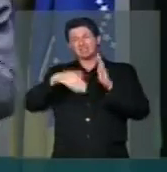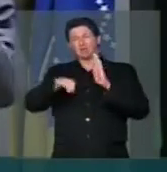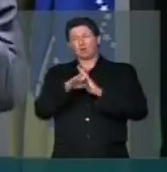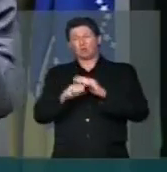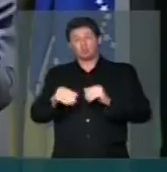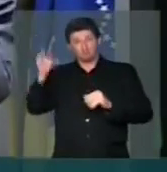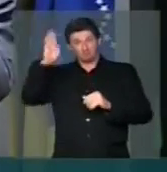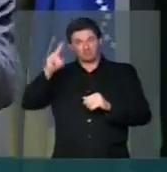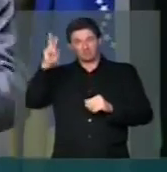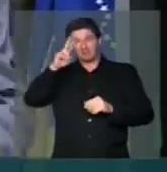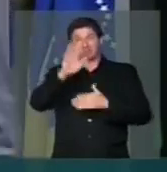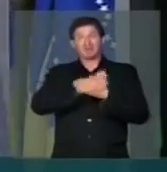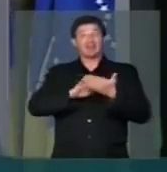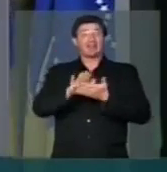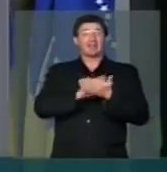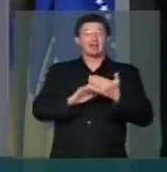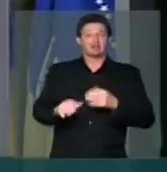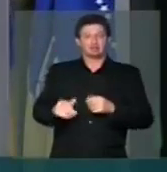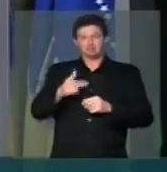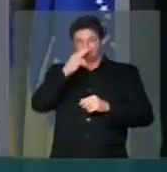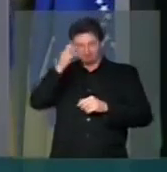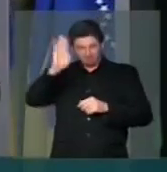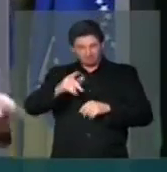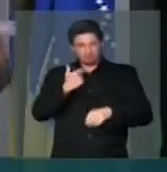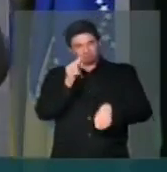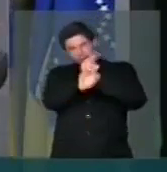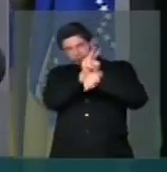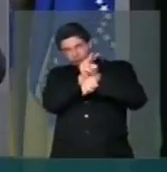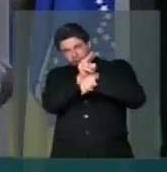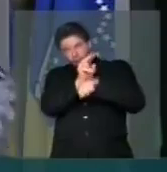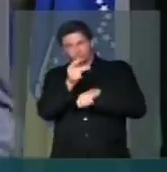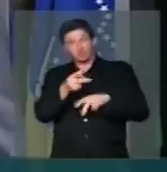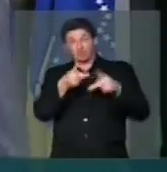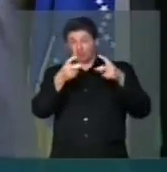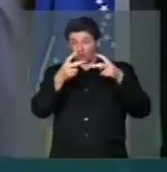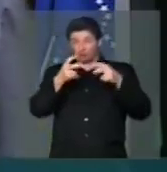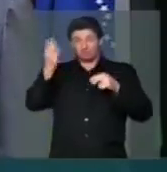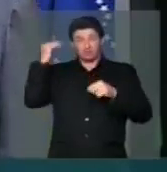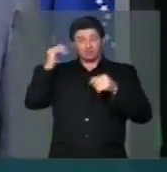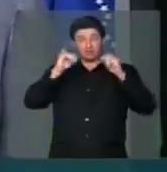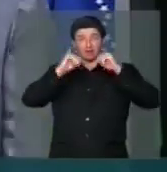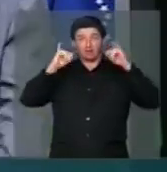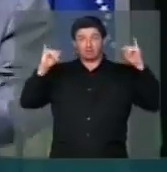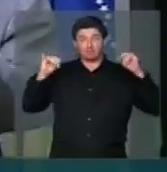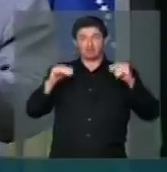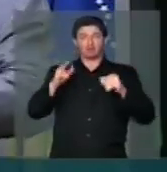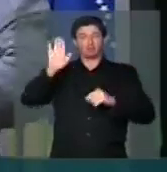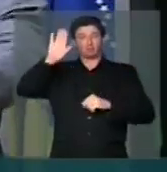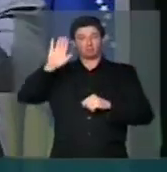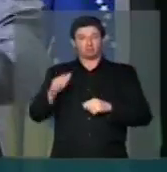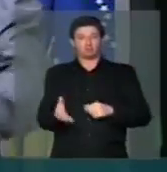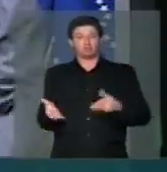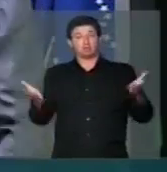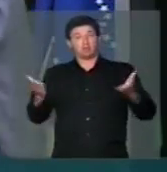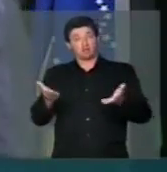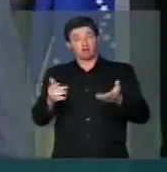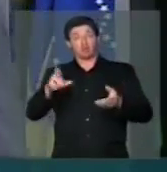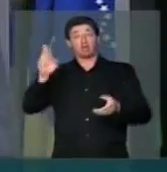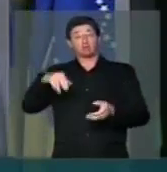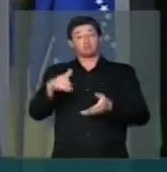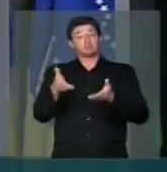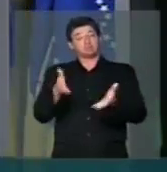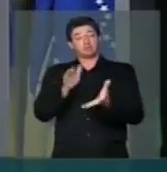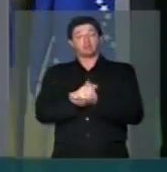o Brasil não estava de olho, cobrando as promessas de campanha. E eis aí o resultado.